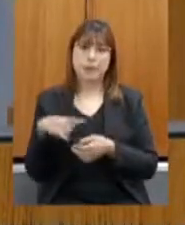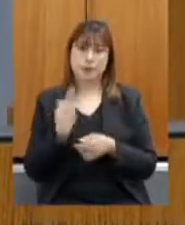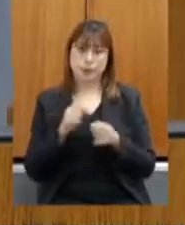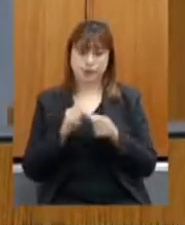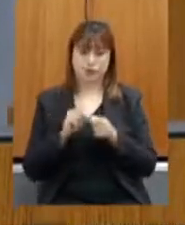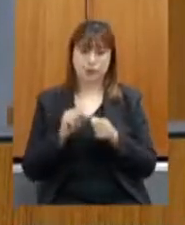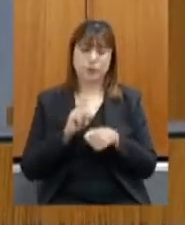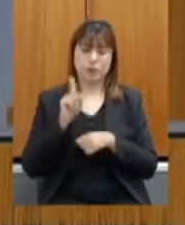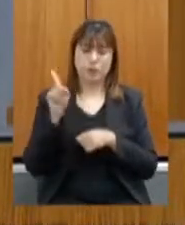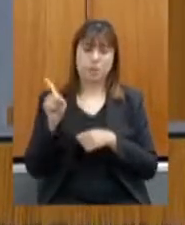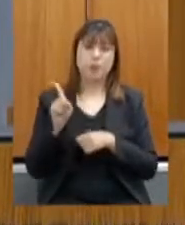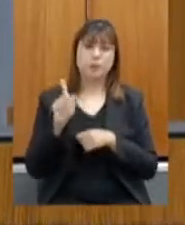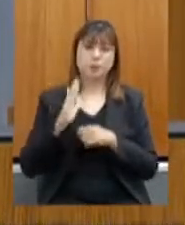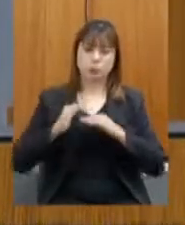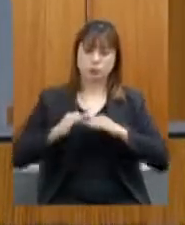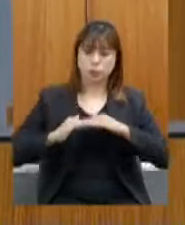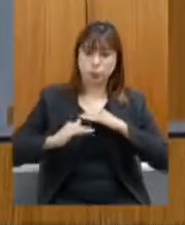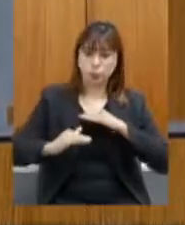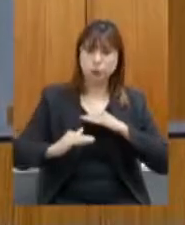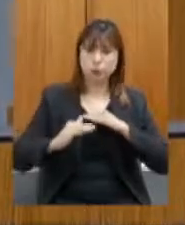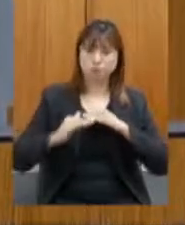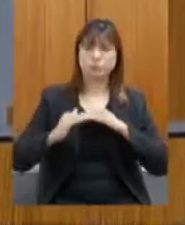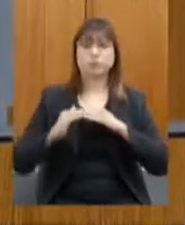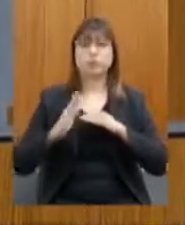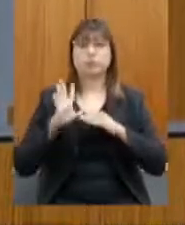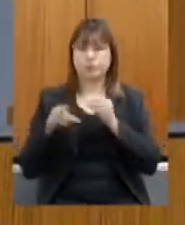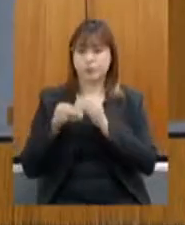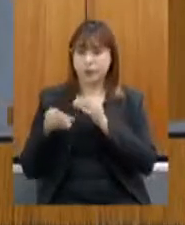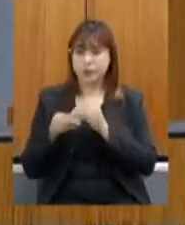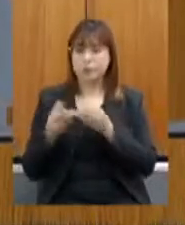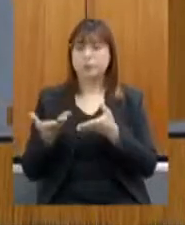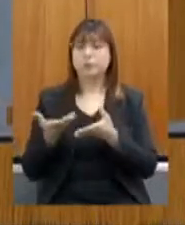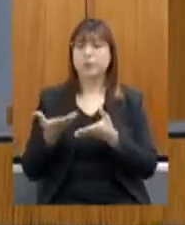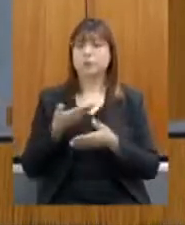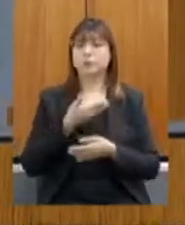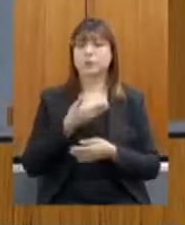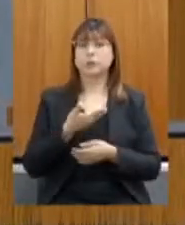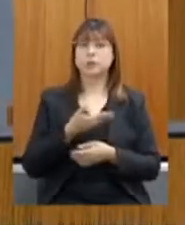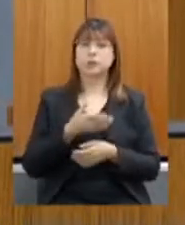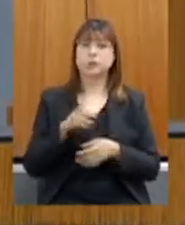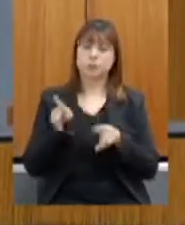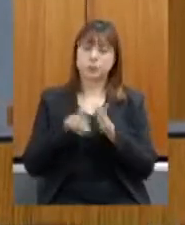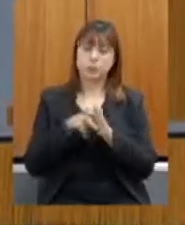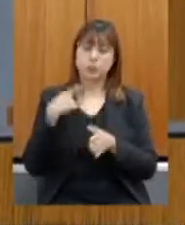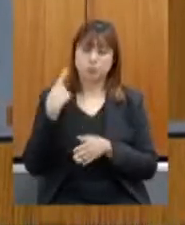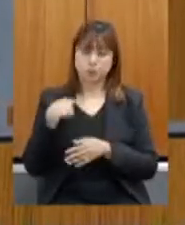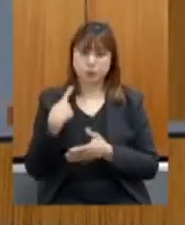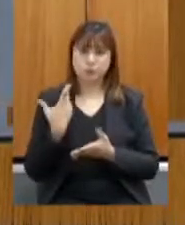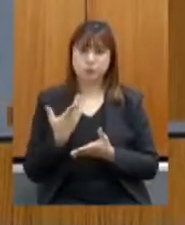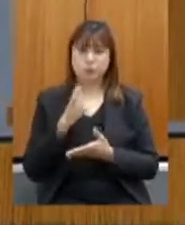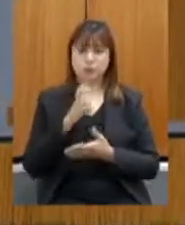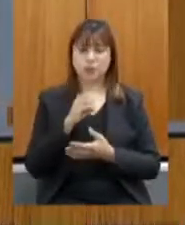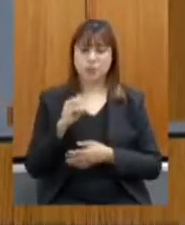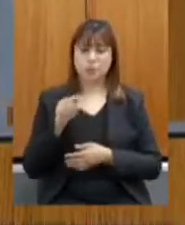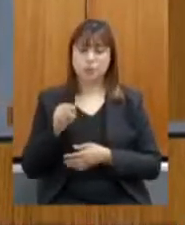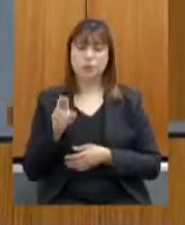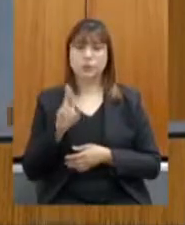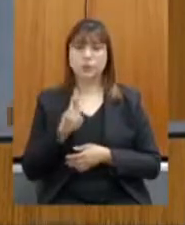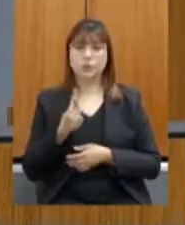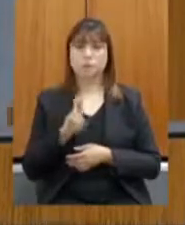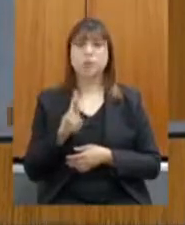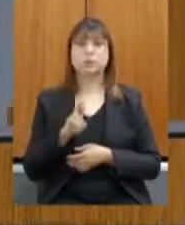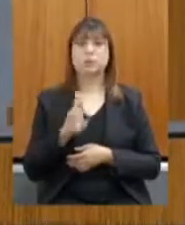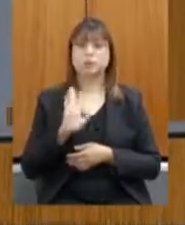qualidade, de asfaltada, com emendas parlamentares, onde um quilômetro de asfalto fica em 500 mil reais, o prefeito entra com máquina,